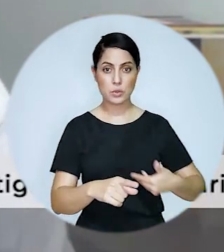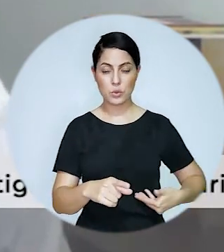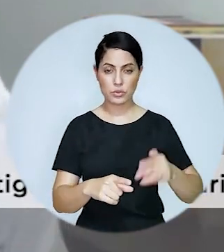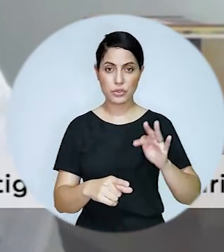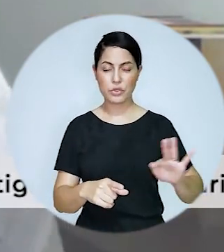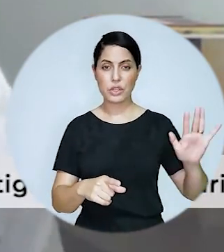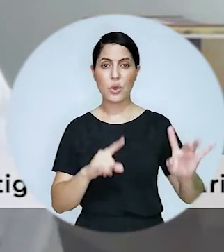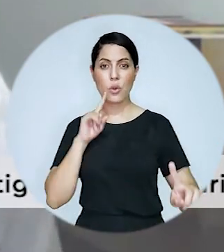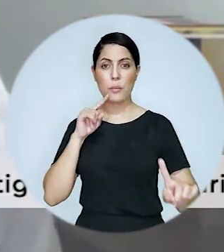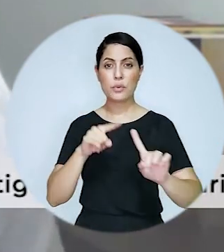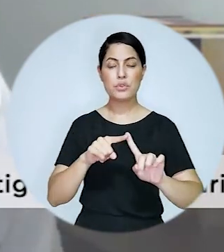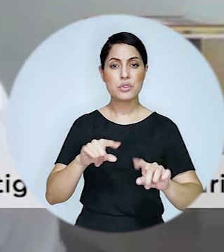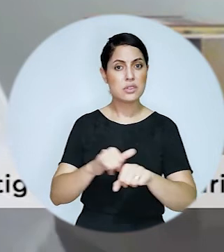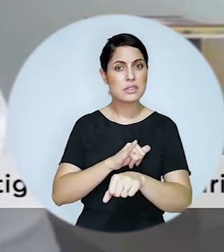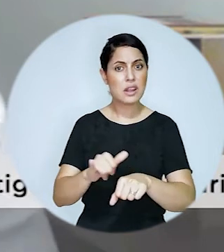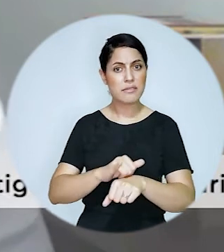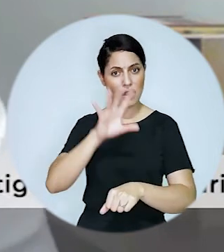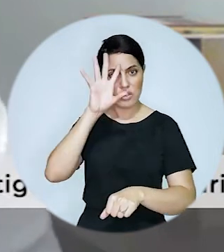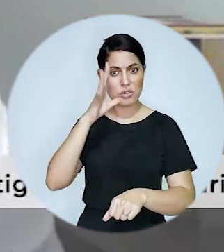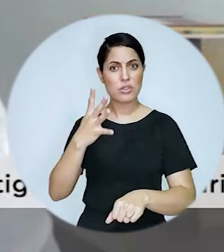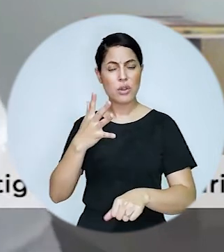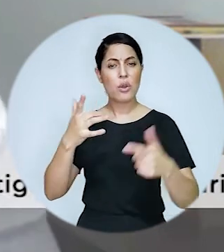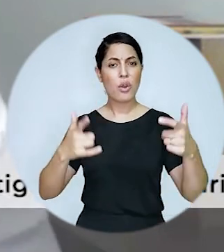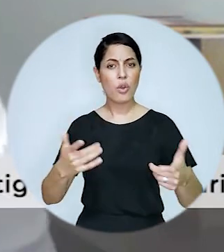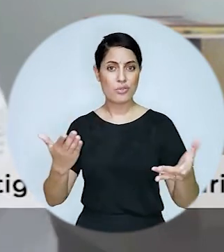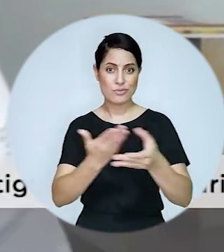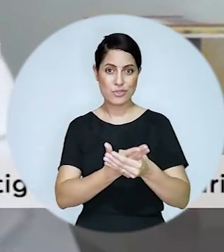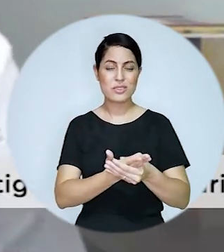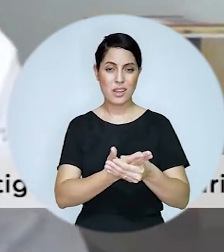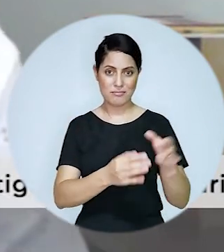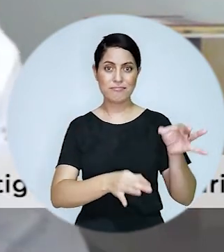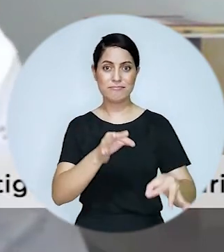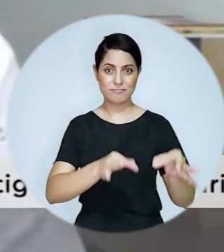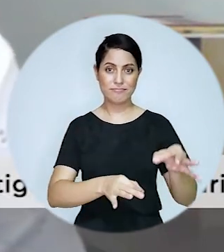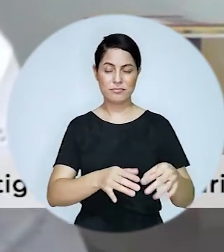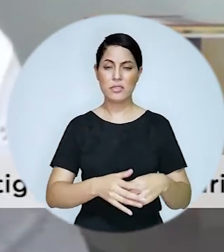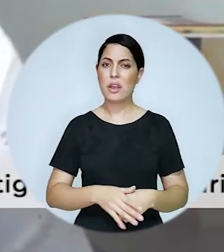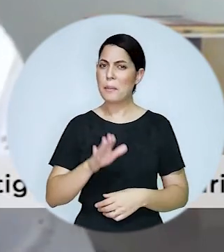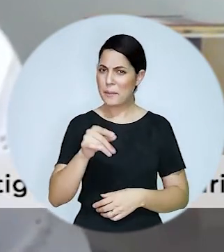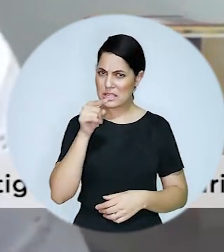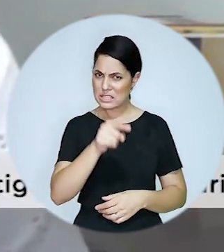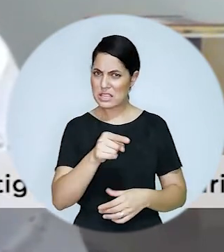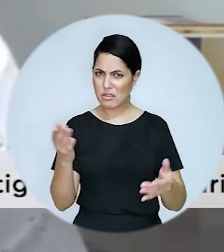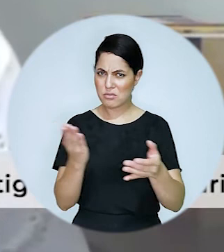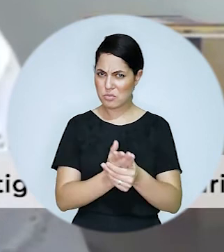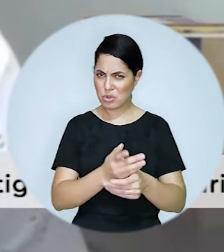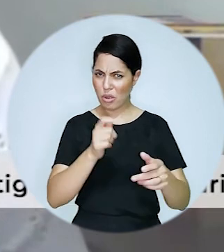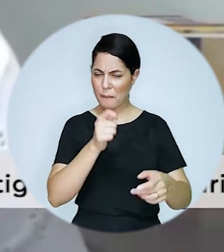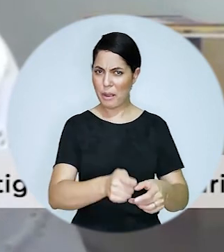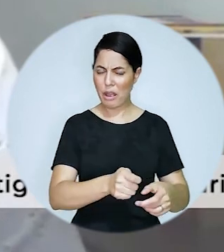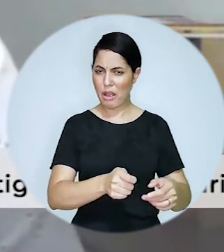para levar essa solução de conflitos no âmbito do judiciário não necessariamente num processo